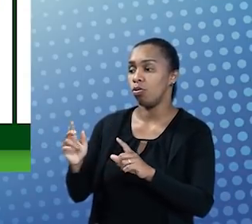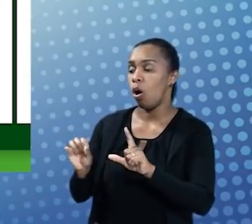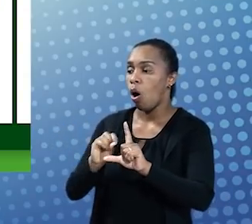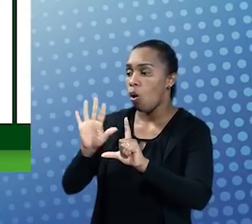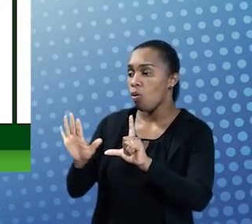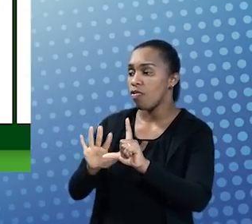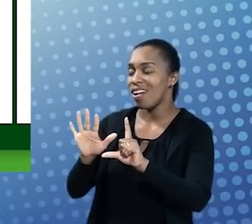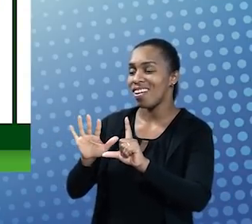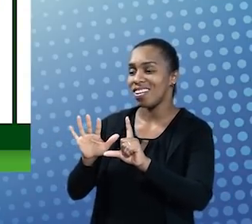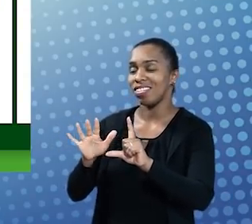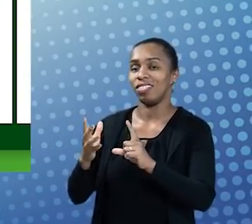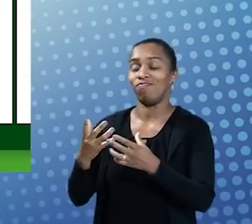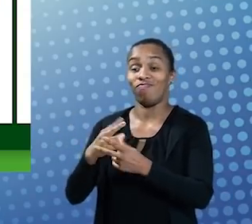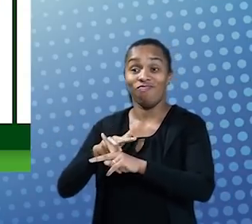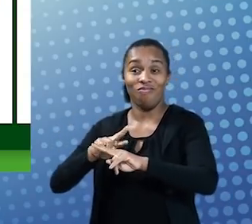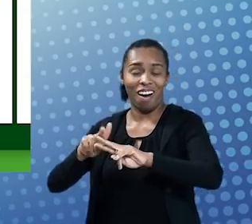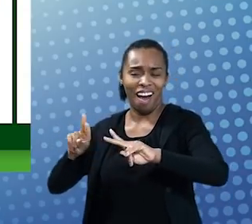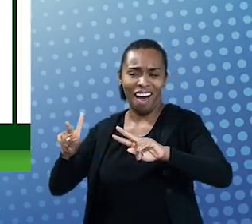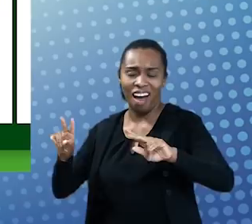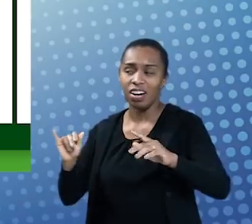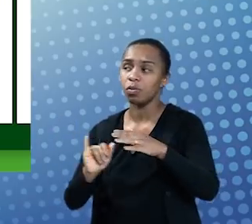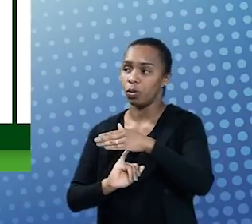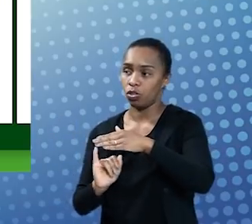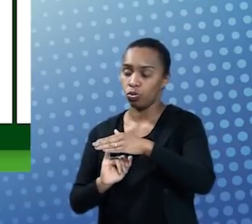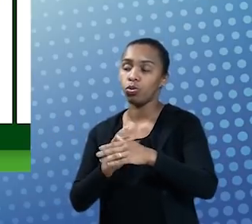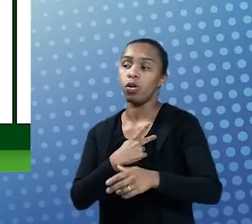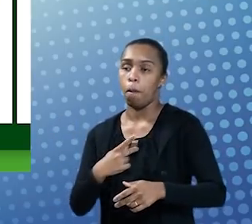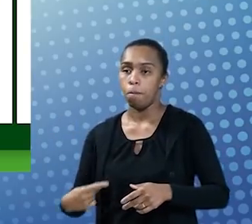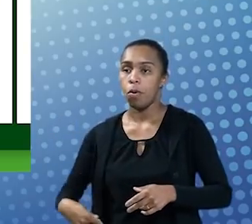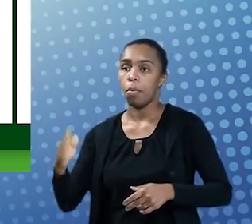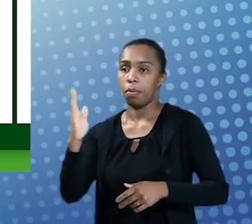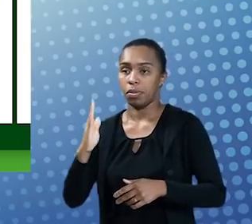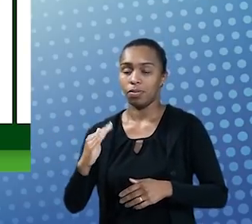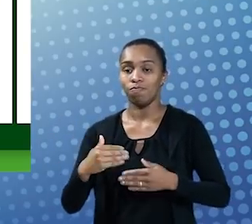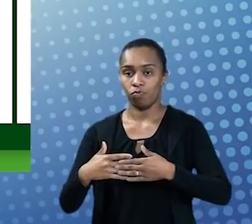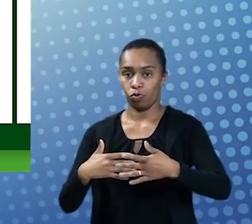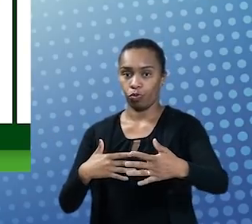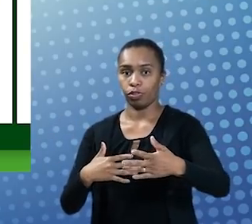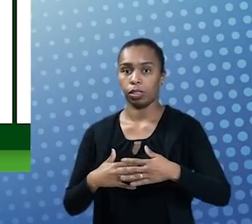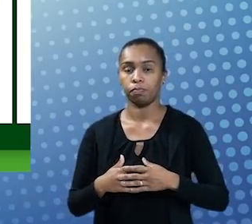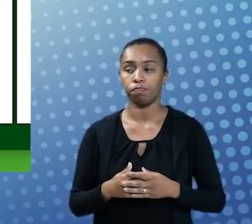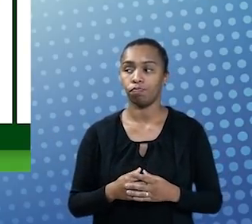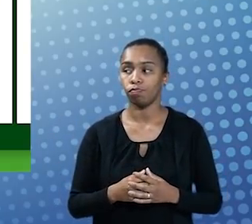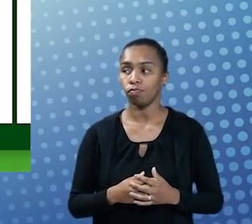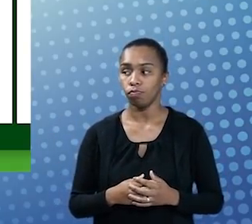muito demandados pelas instituições públicas brasileiras, podemos avançar.